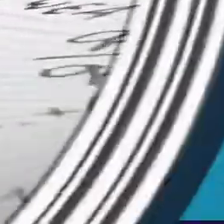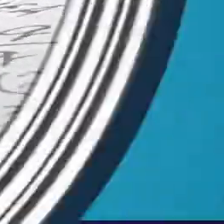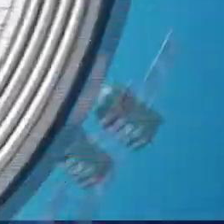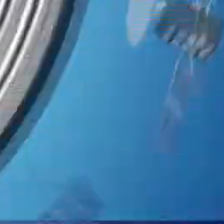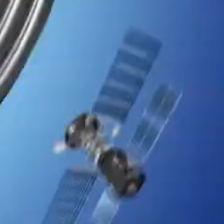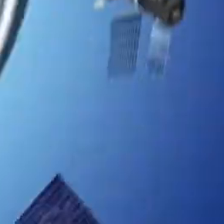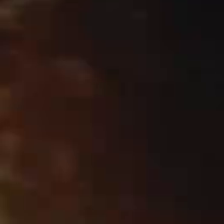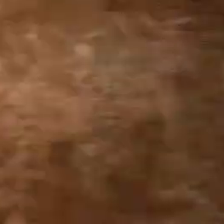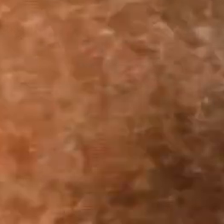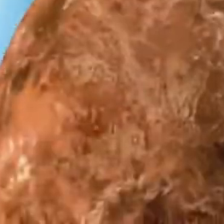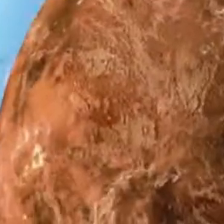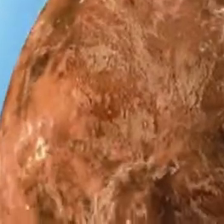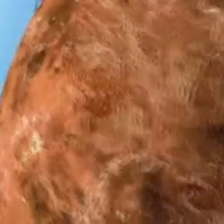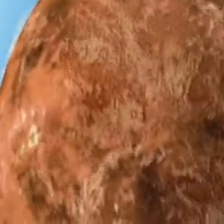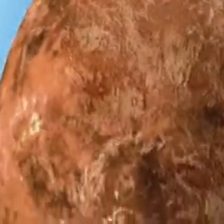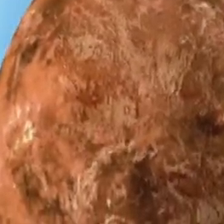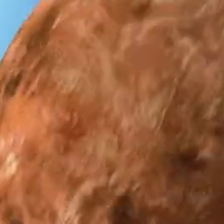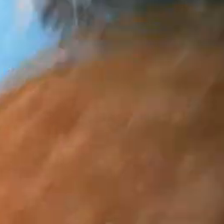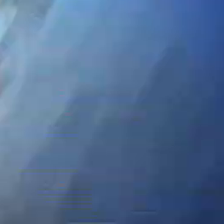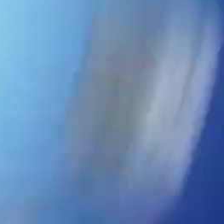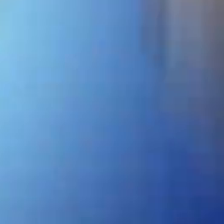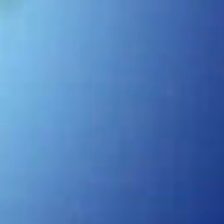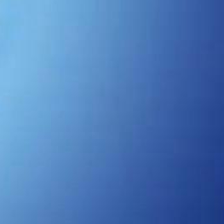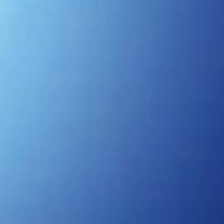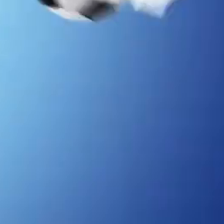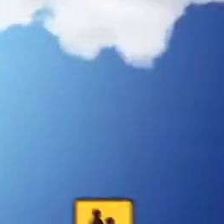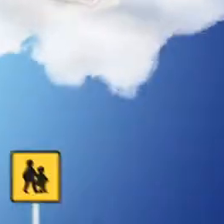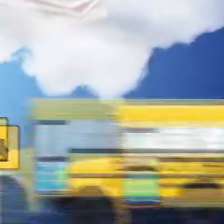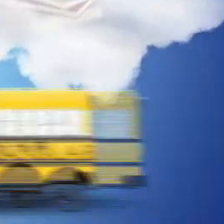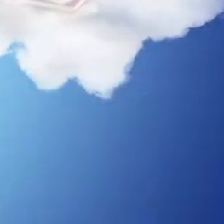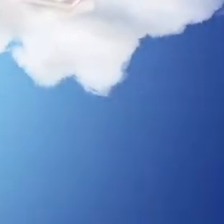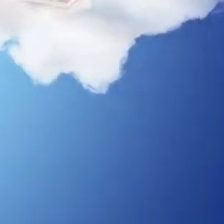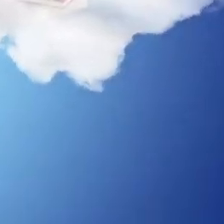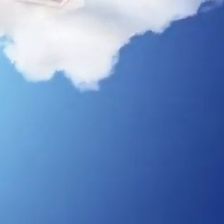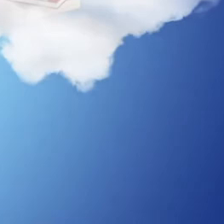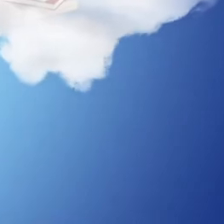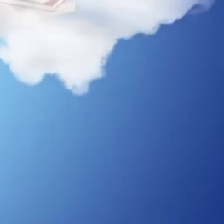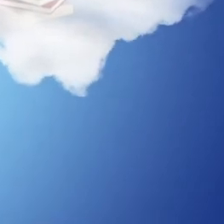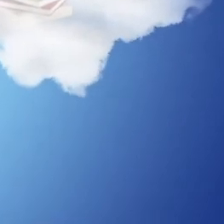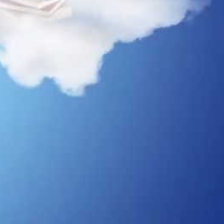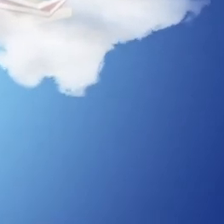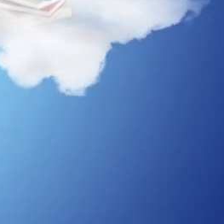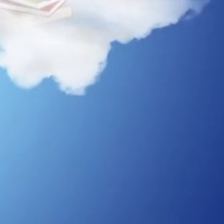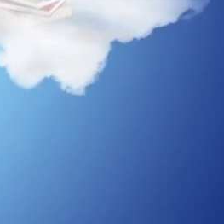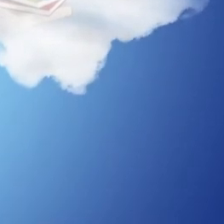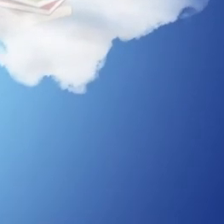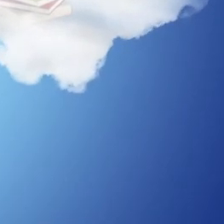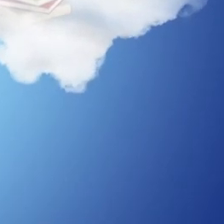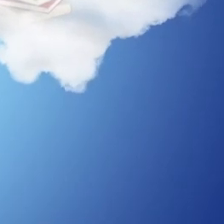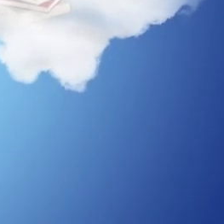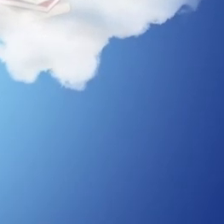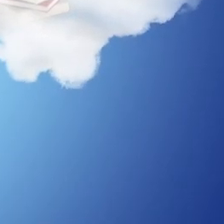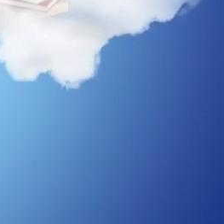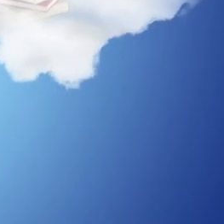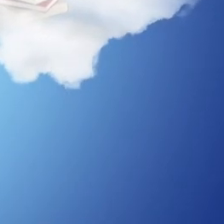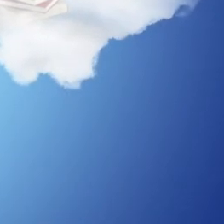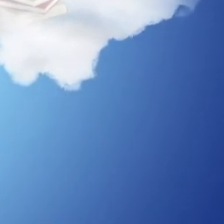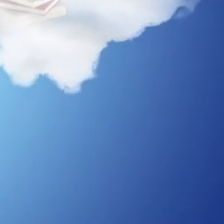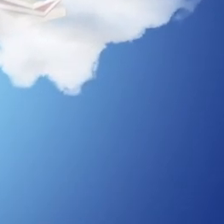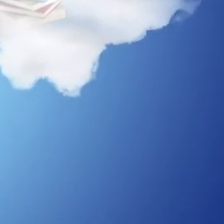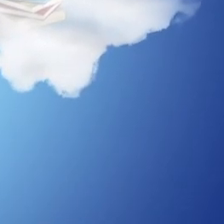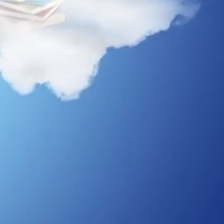Transcrição e Legendas por